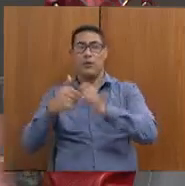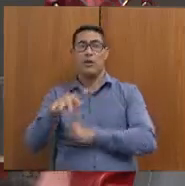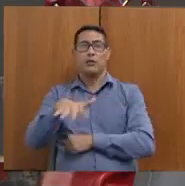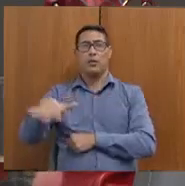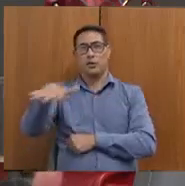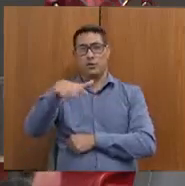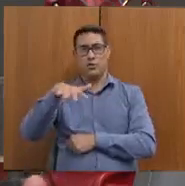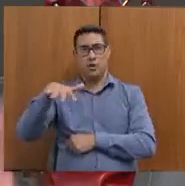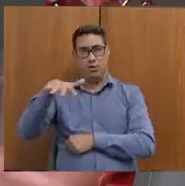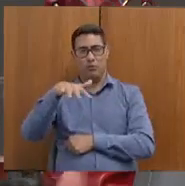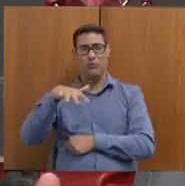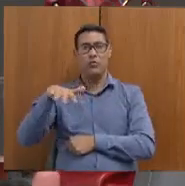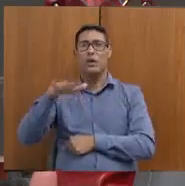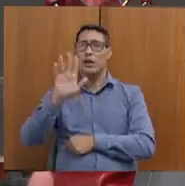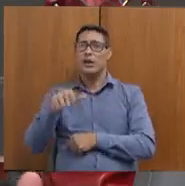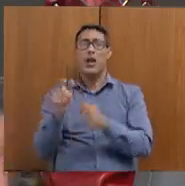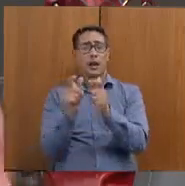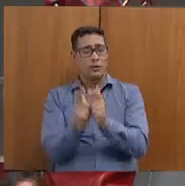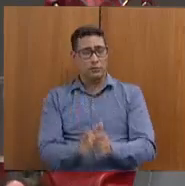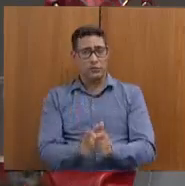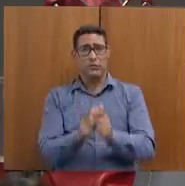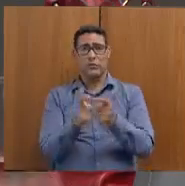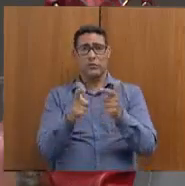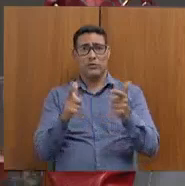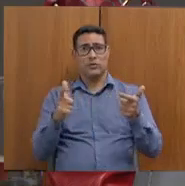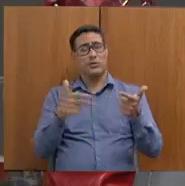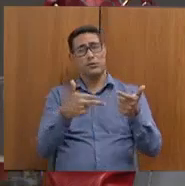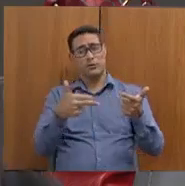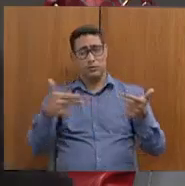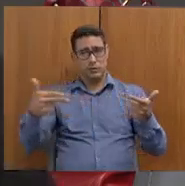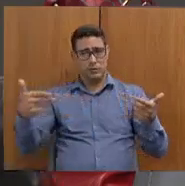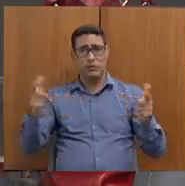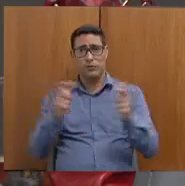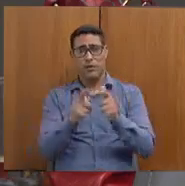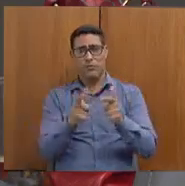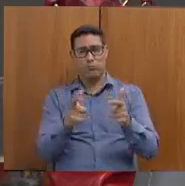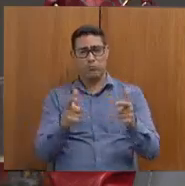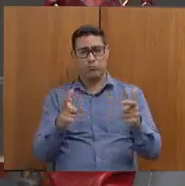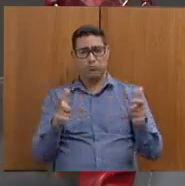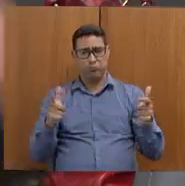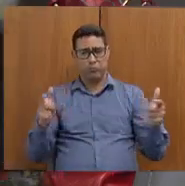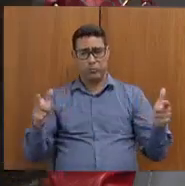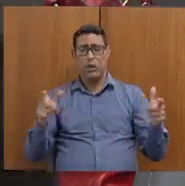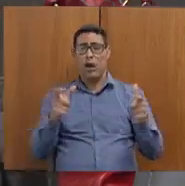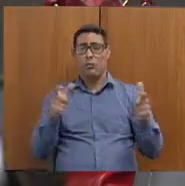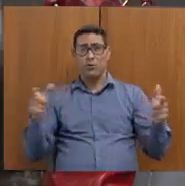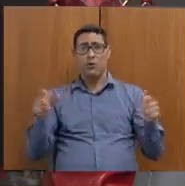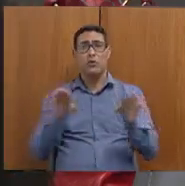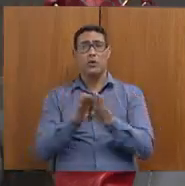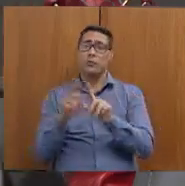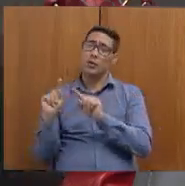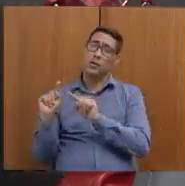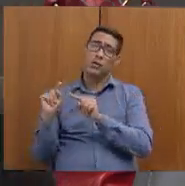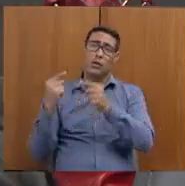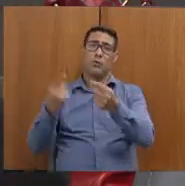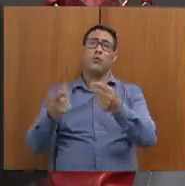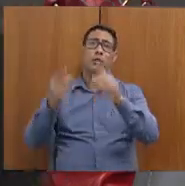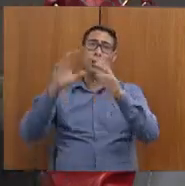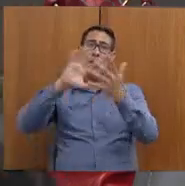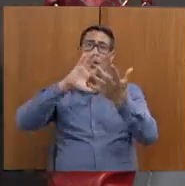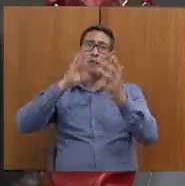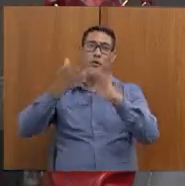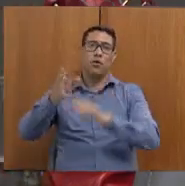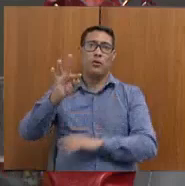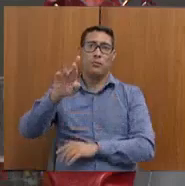falando... E é grande esse negócio, não pequeno, não. Ele é grande e aumentou, só para concluir, depois da reforma trabalhista do